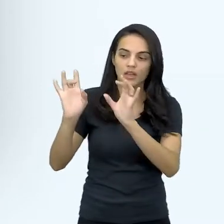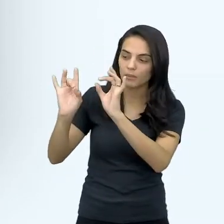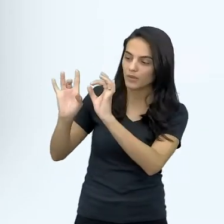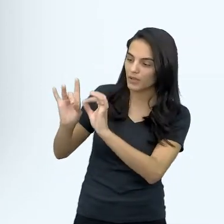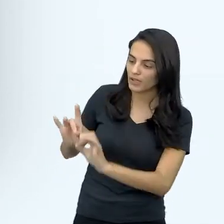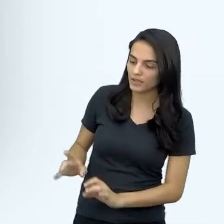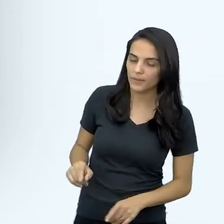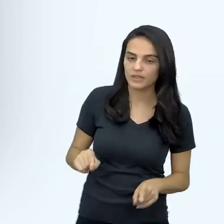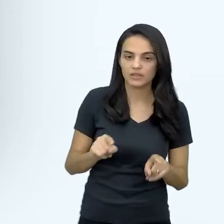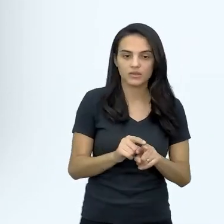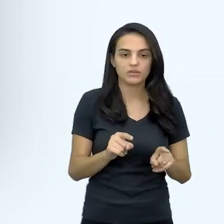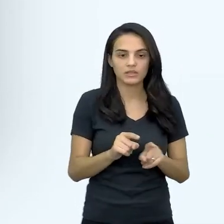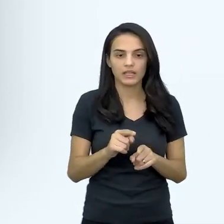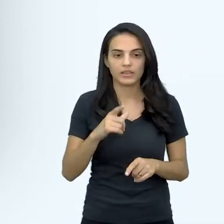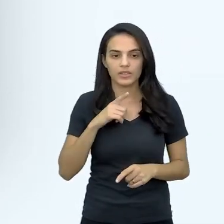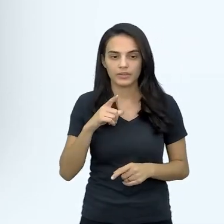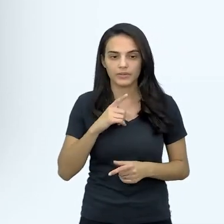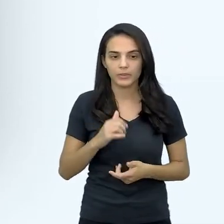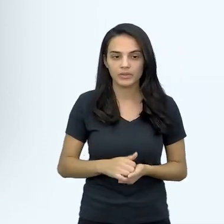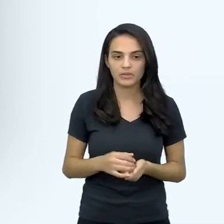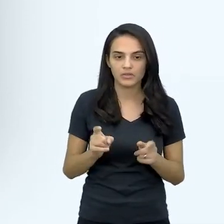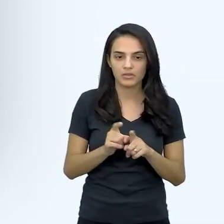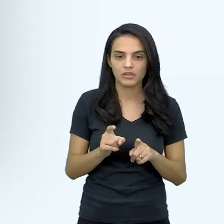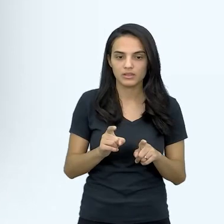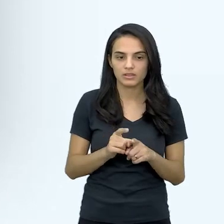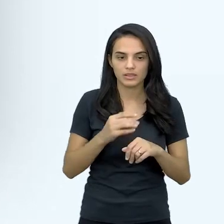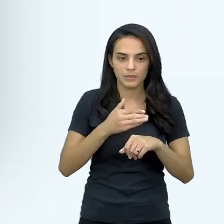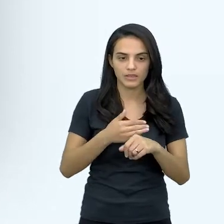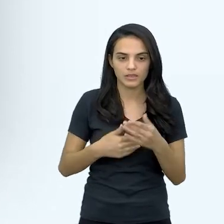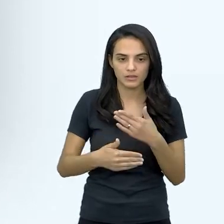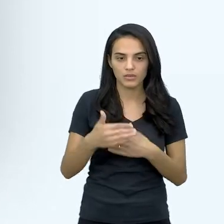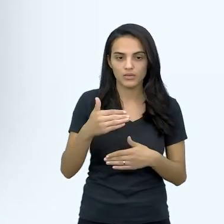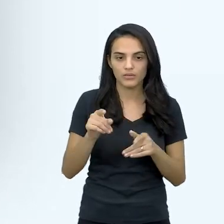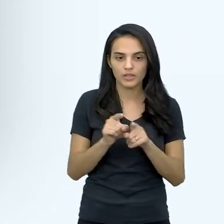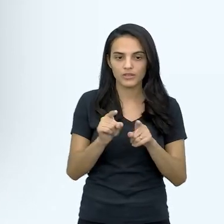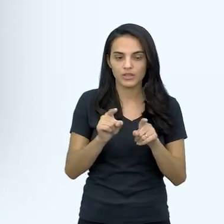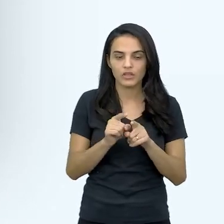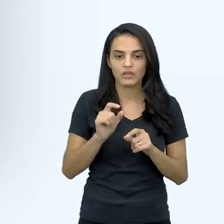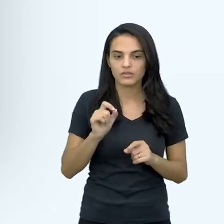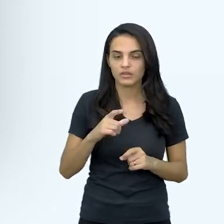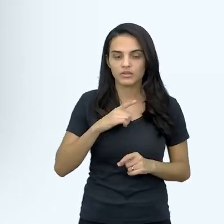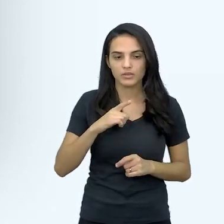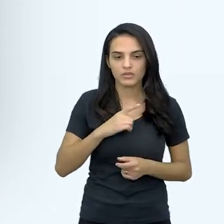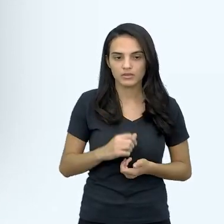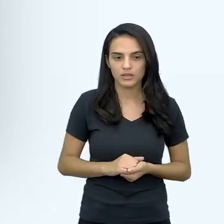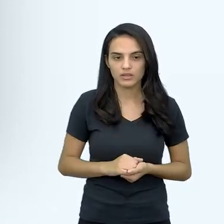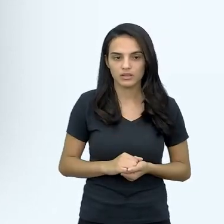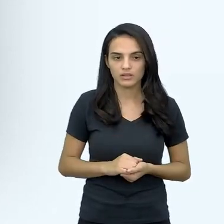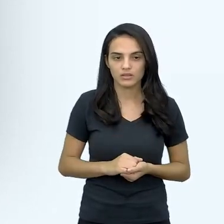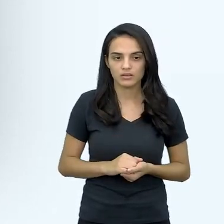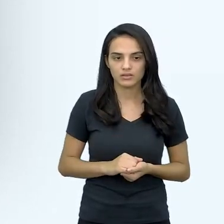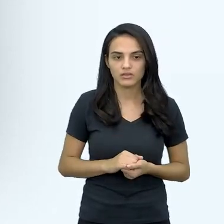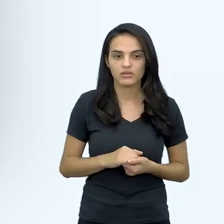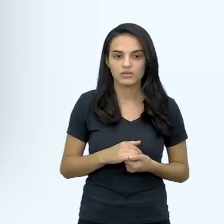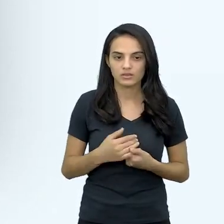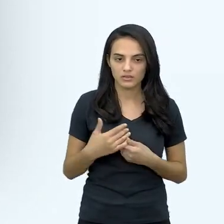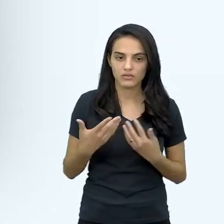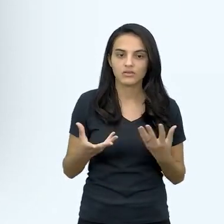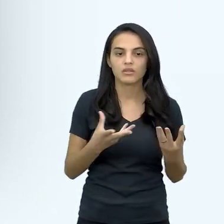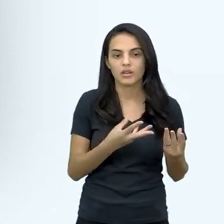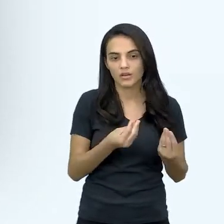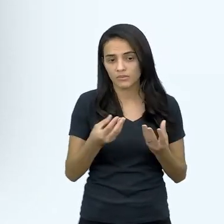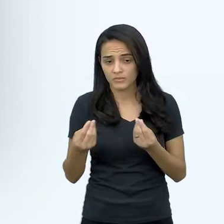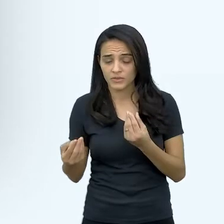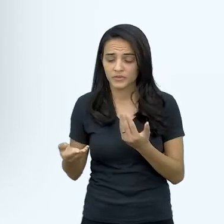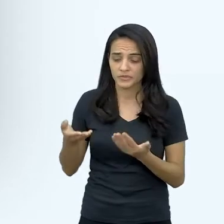falamos do câncer, por exemplo, não, câncer digestivo, né, ou doença renal, né. Se o tratamento é muito